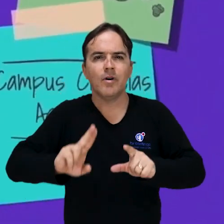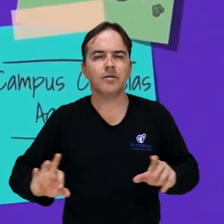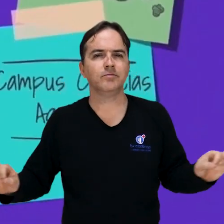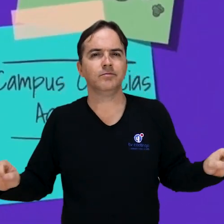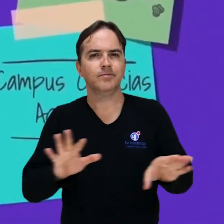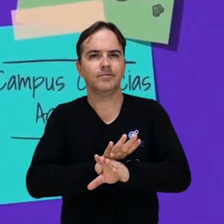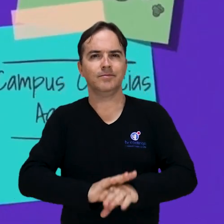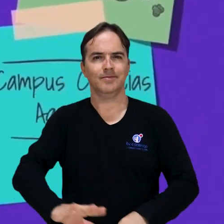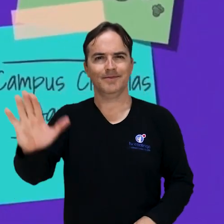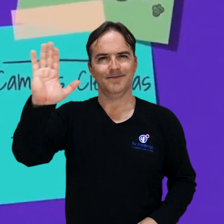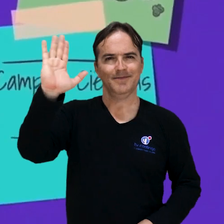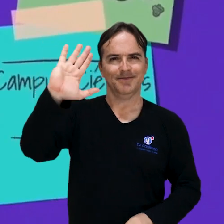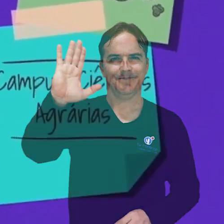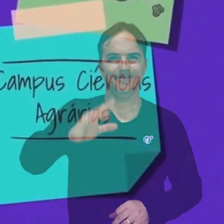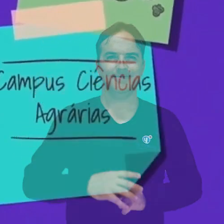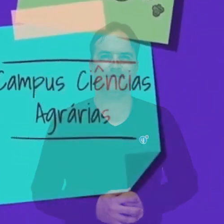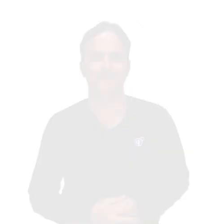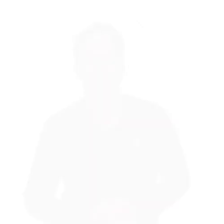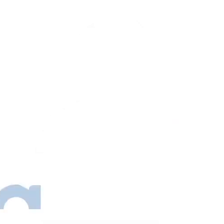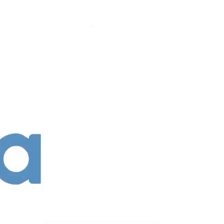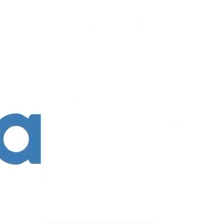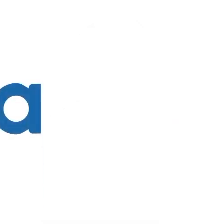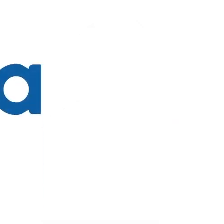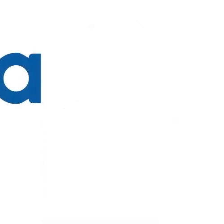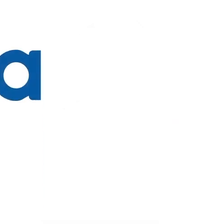Univasf fica por aqui. Até a próxima!